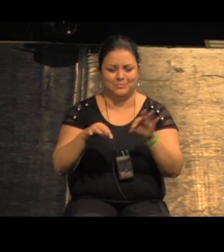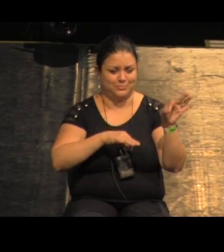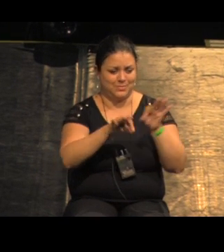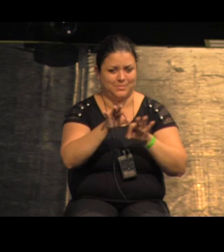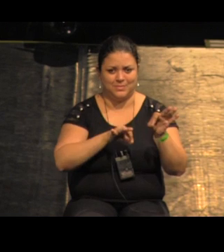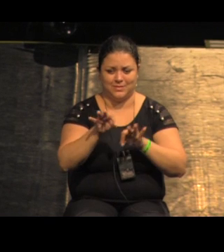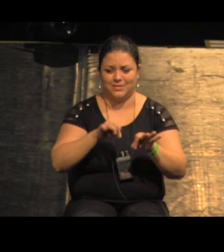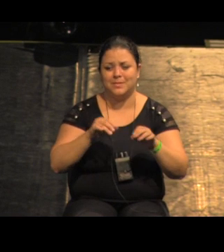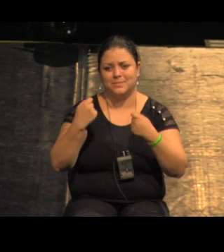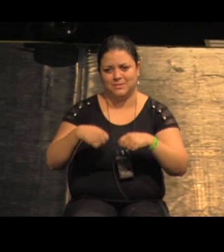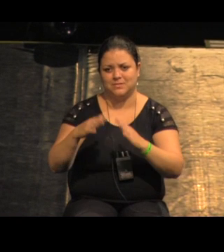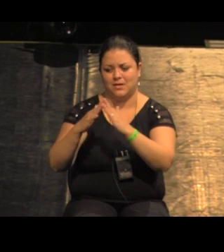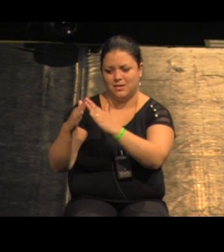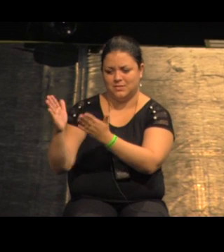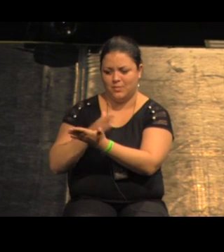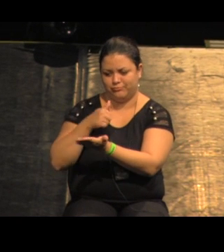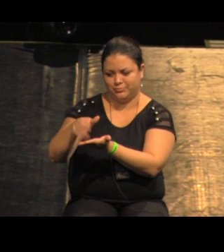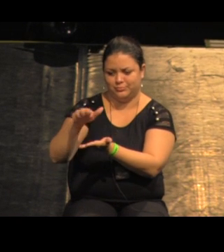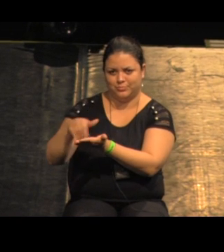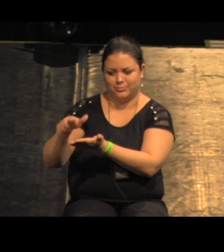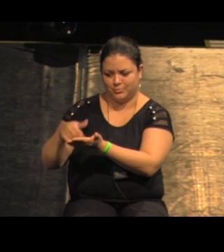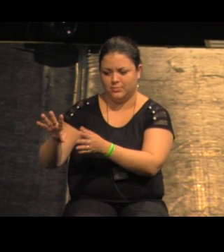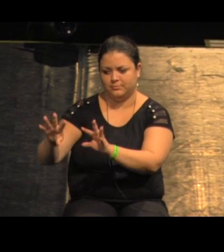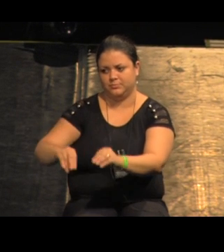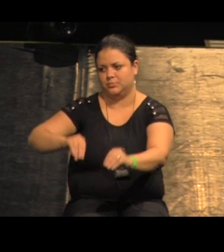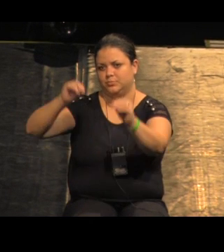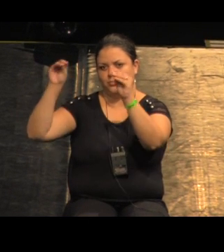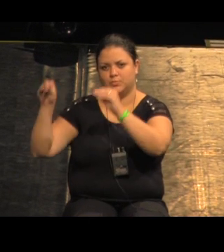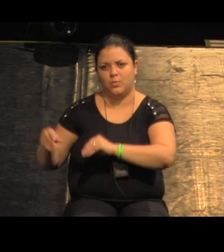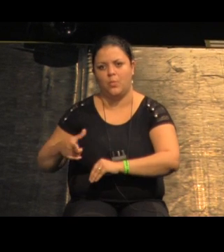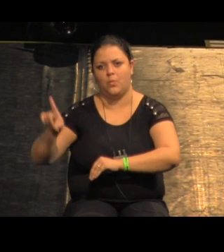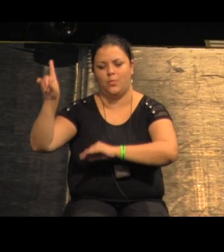para a passagem da infraestrutura então a gente reacomodava eles nessa posição